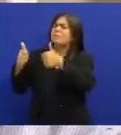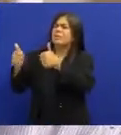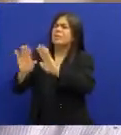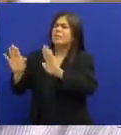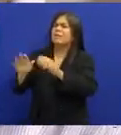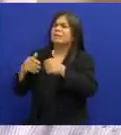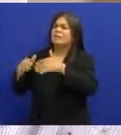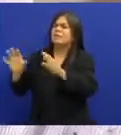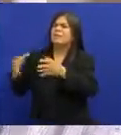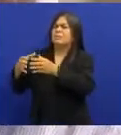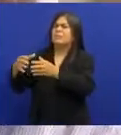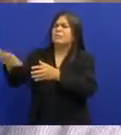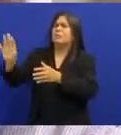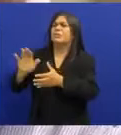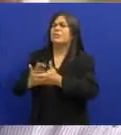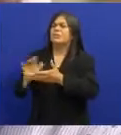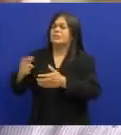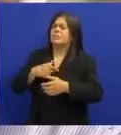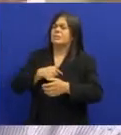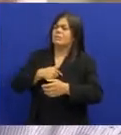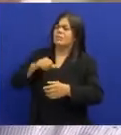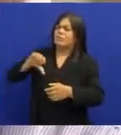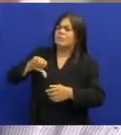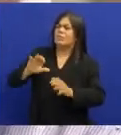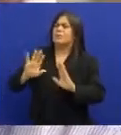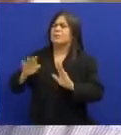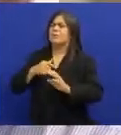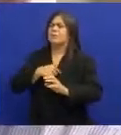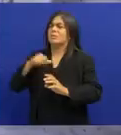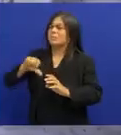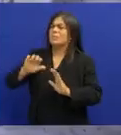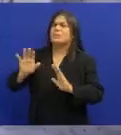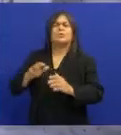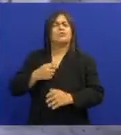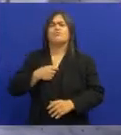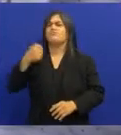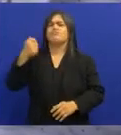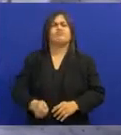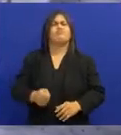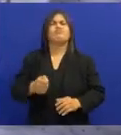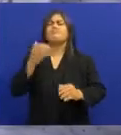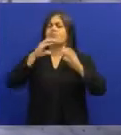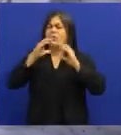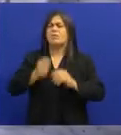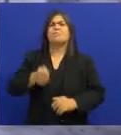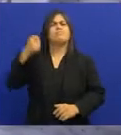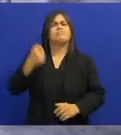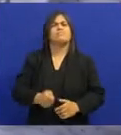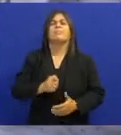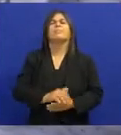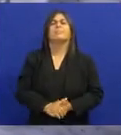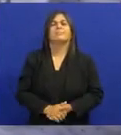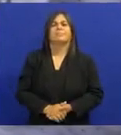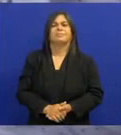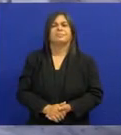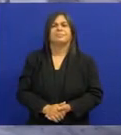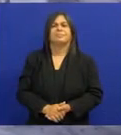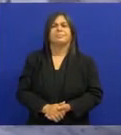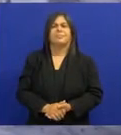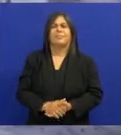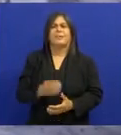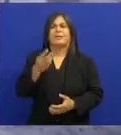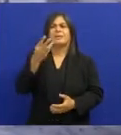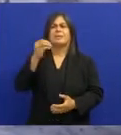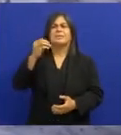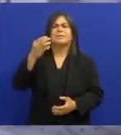está tudo bem Deixa o conjunto aí Não tem problema A gente está vendo que você está mal E ele disse Não Até onde for possível E ainda